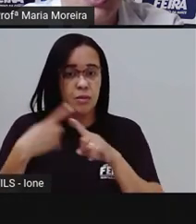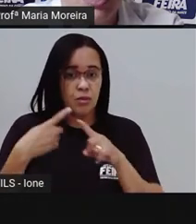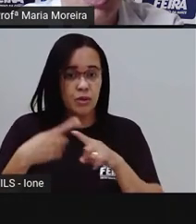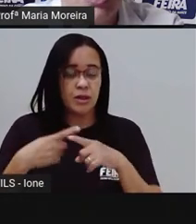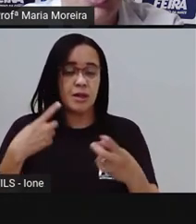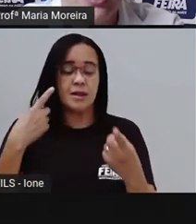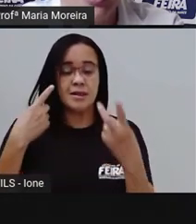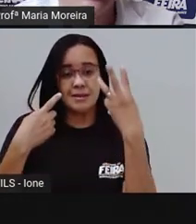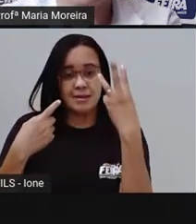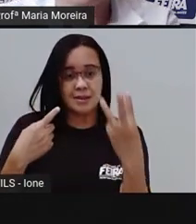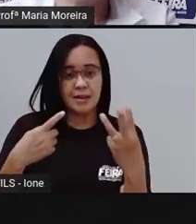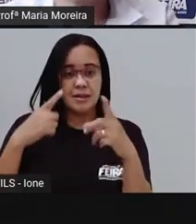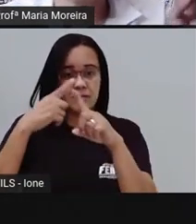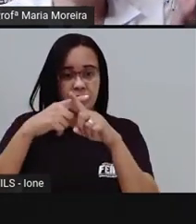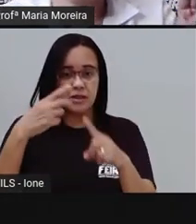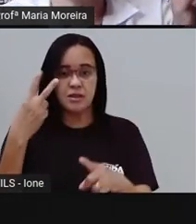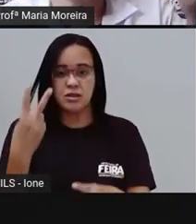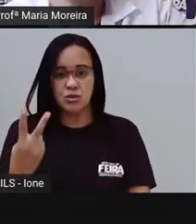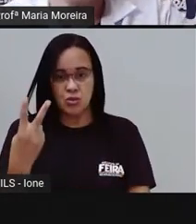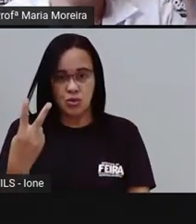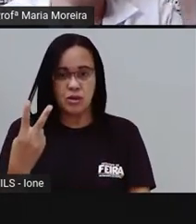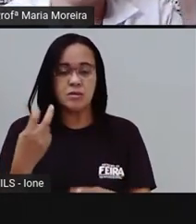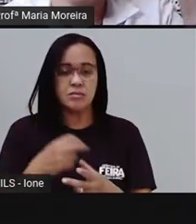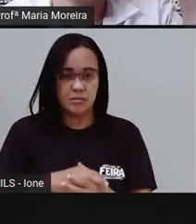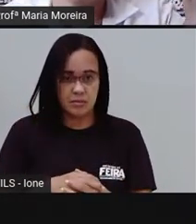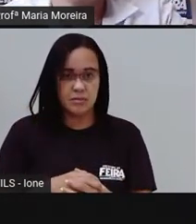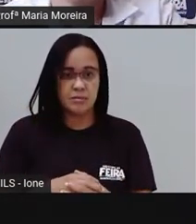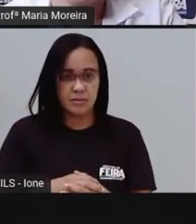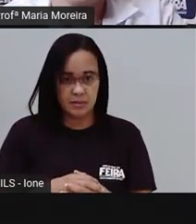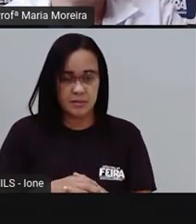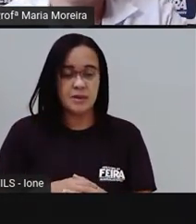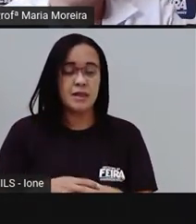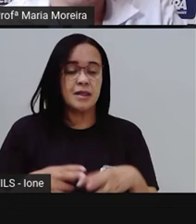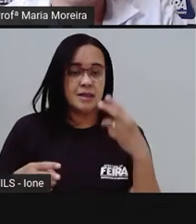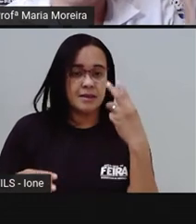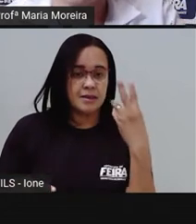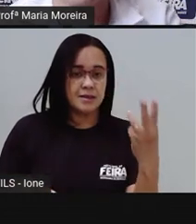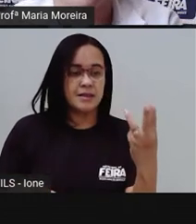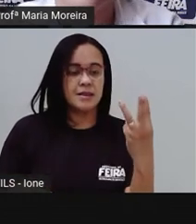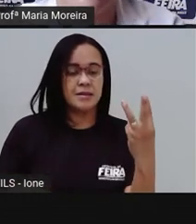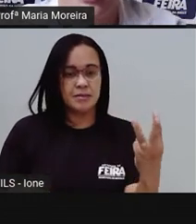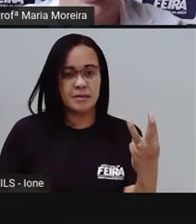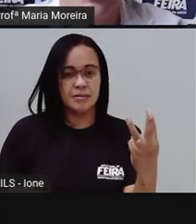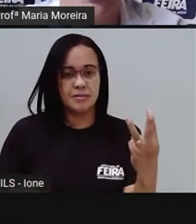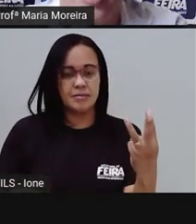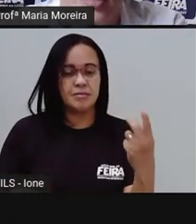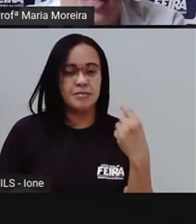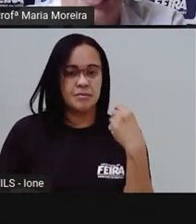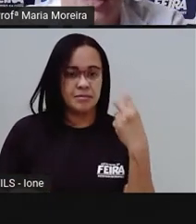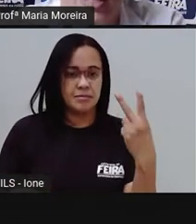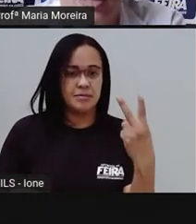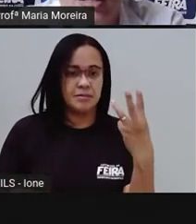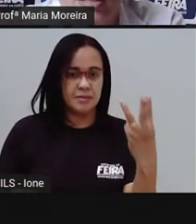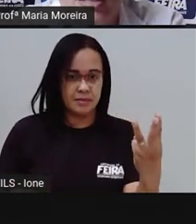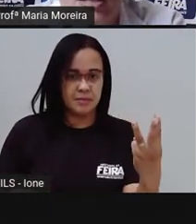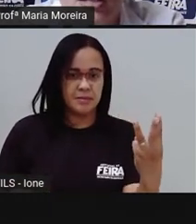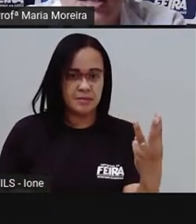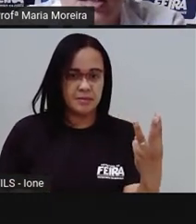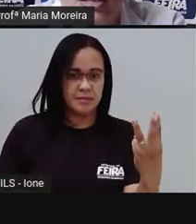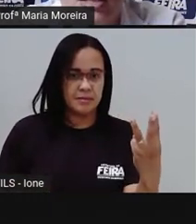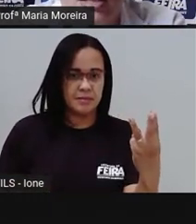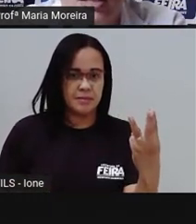duas rodas. Três, duas vezes. Três mais? Três. Três mais três, né? Que é o quê, ó?